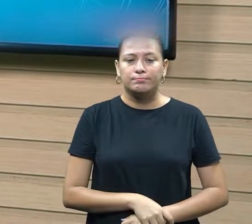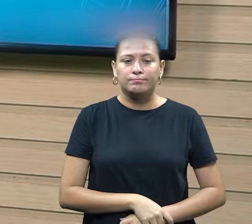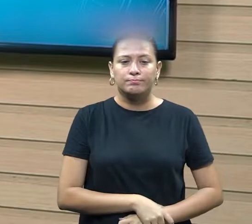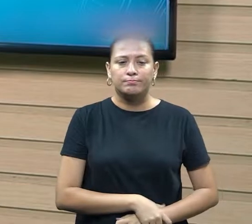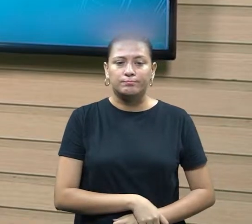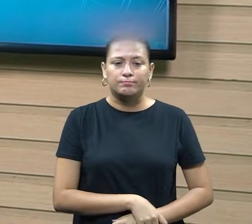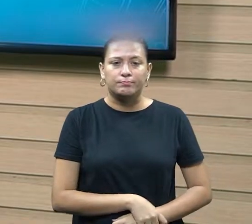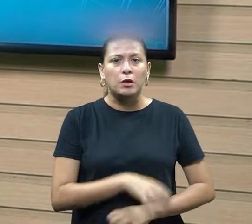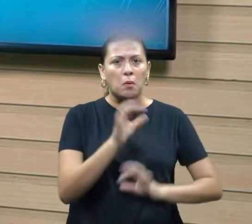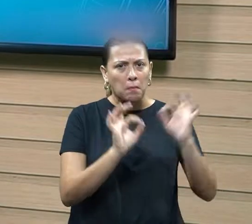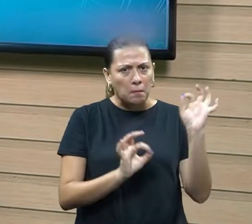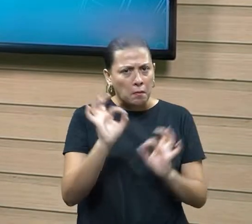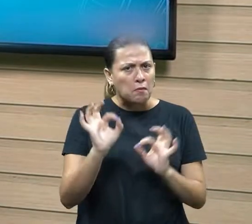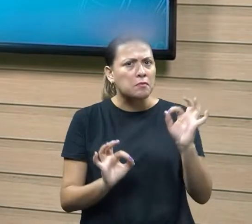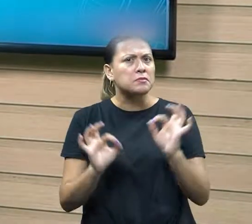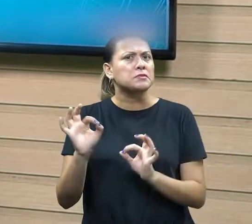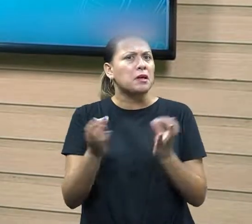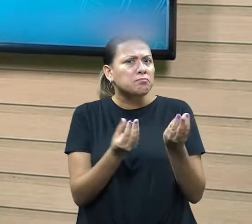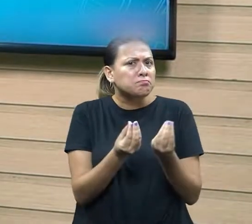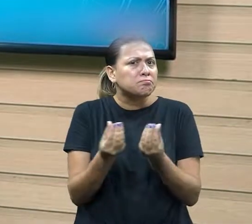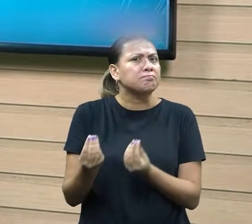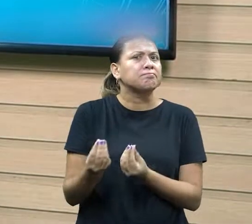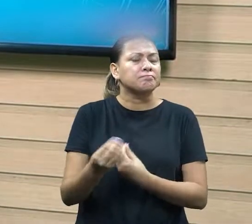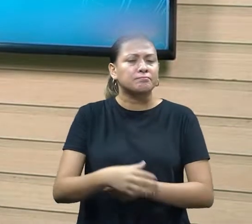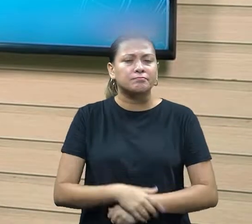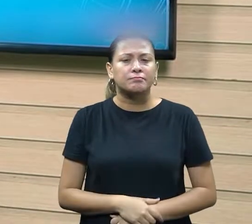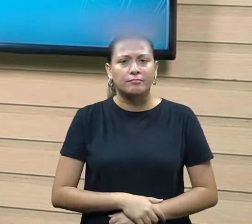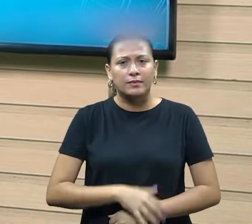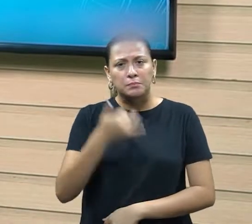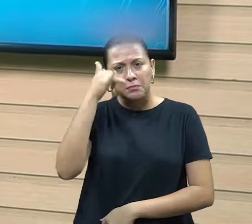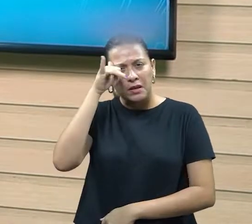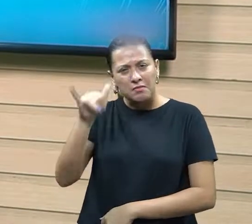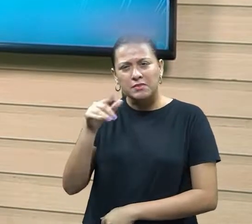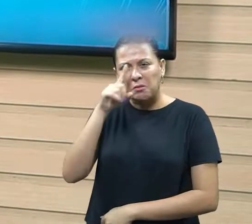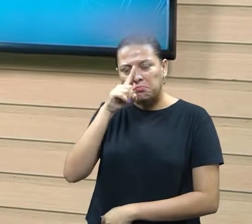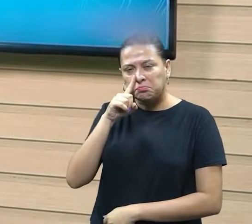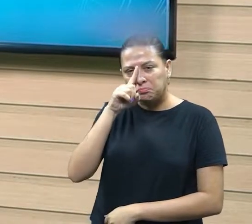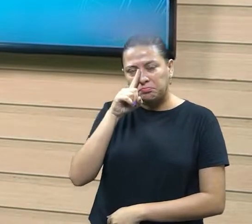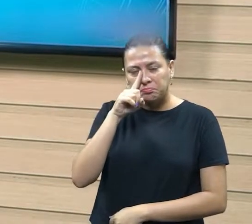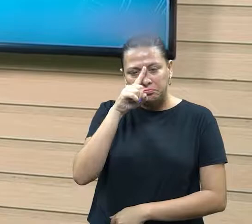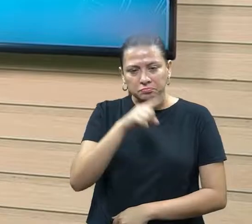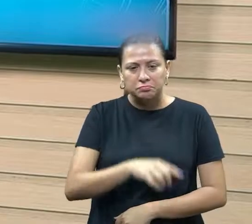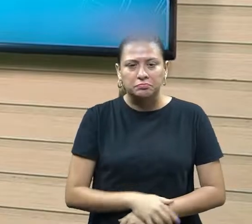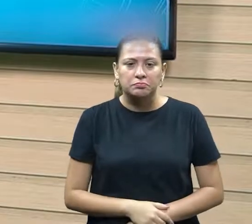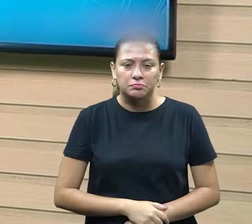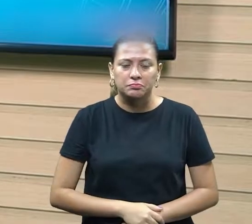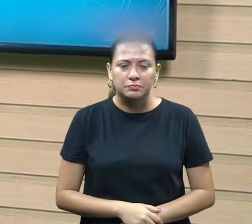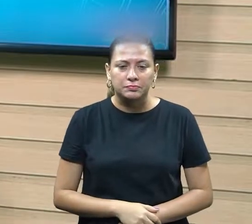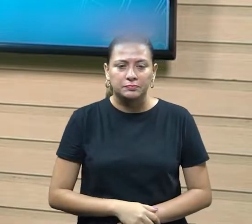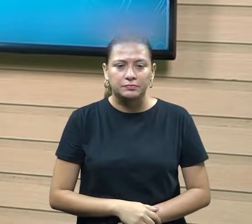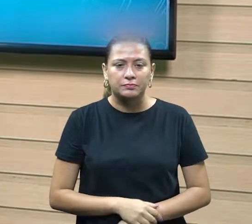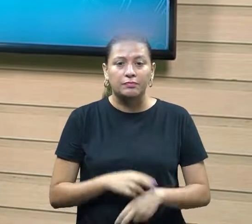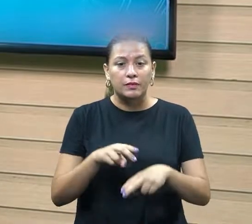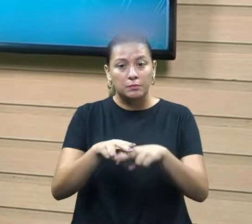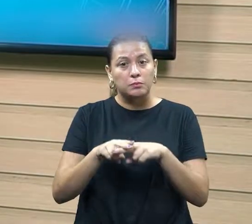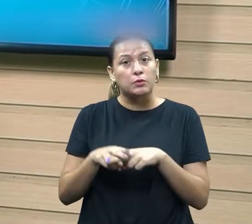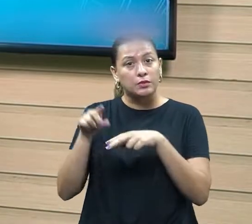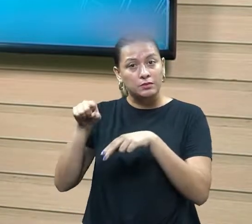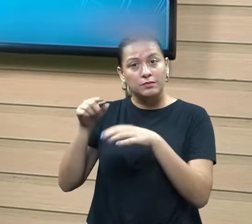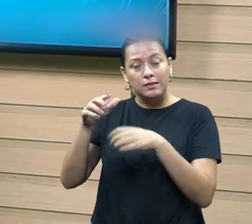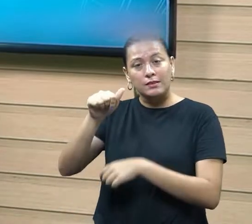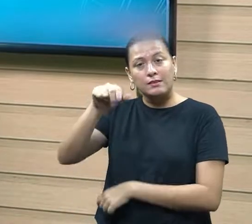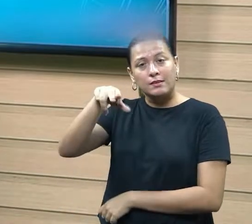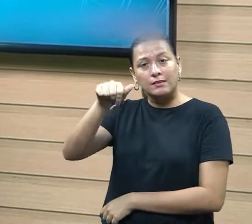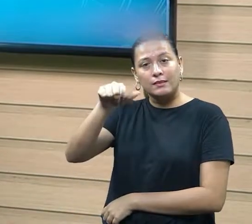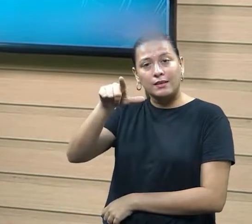e muito, muito, muito organizado, justamente para que não possa correr risco. Por isso que o Junqueira chama ele de